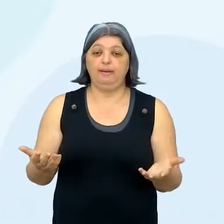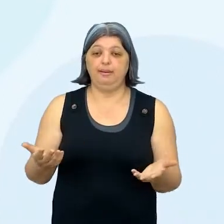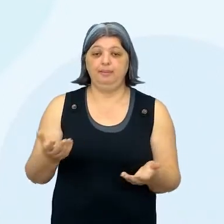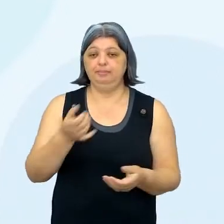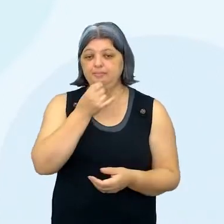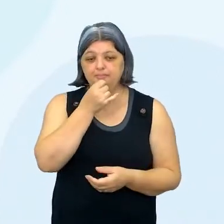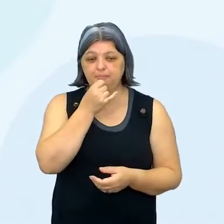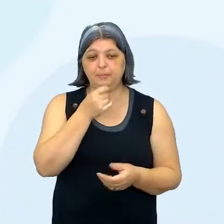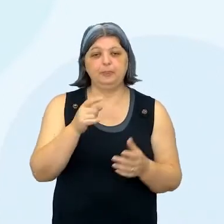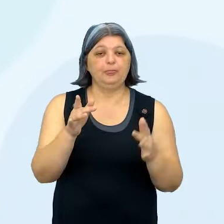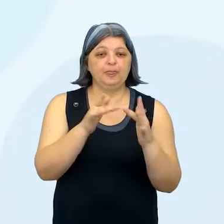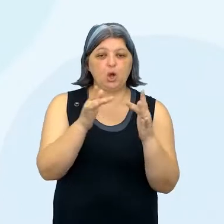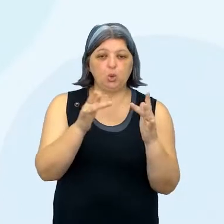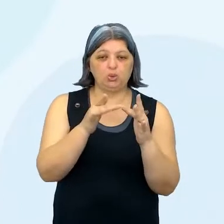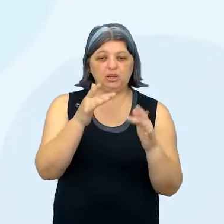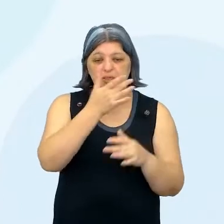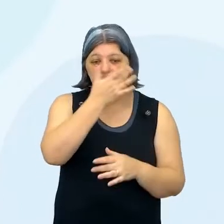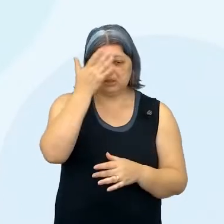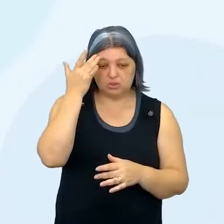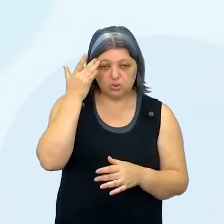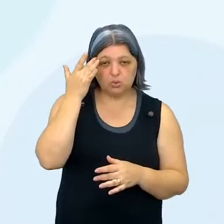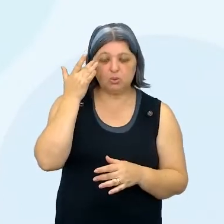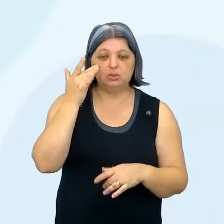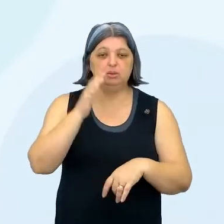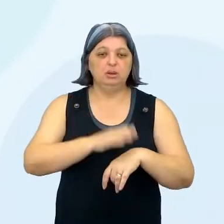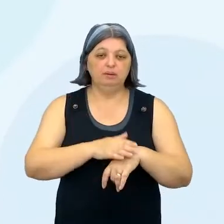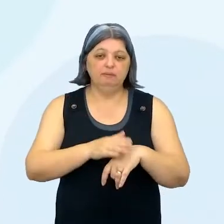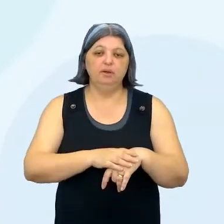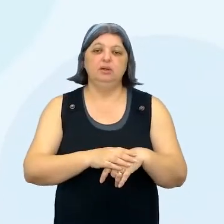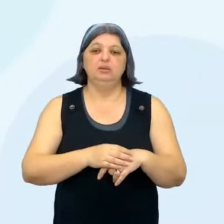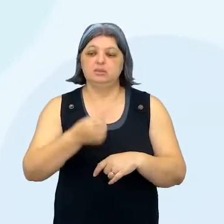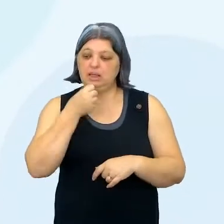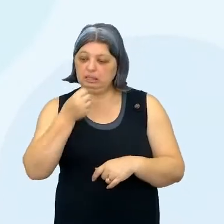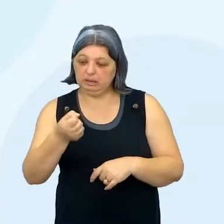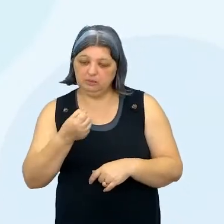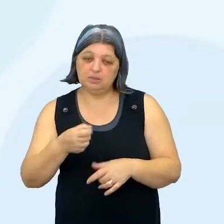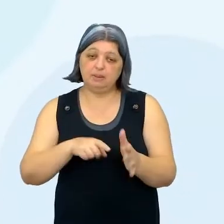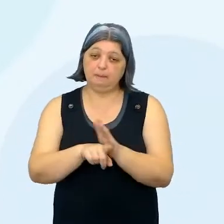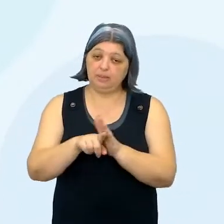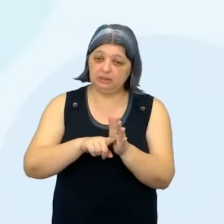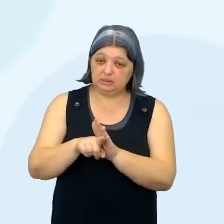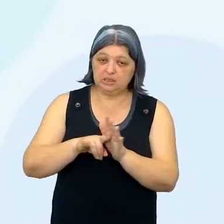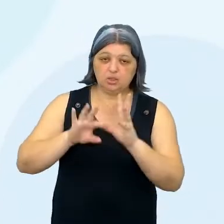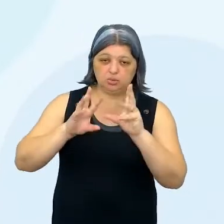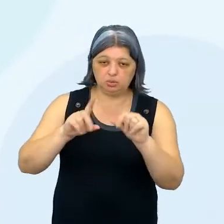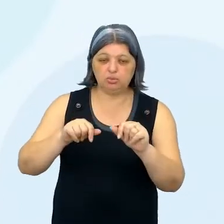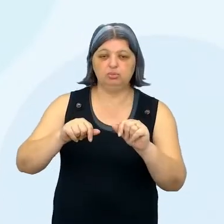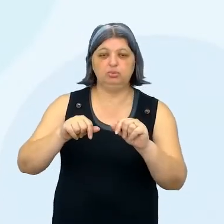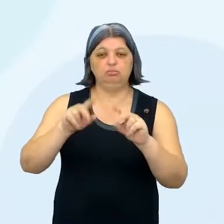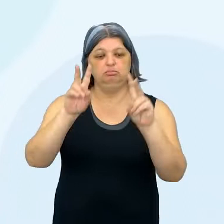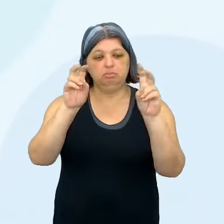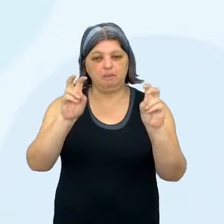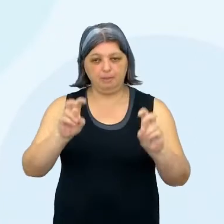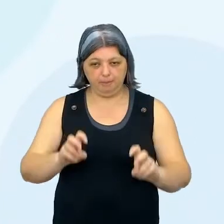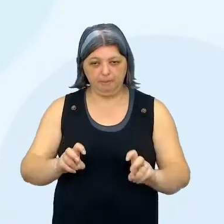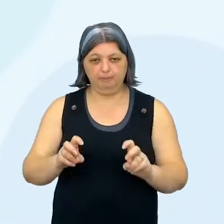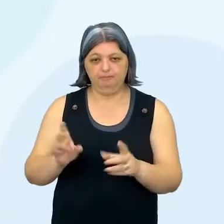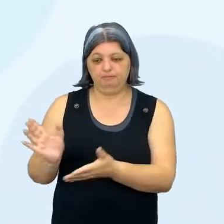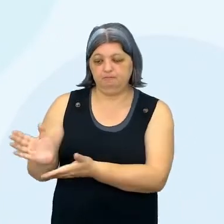vamos dizer, entro em contato com as pessoas, faço entrevista, pesquiso os dados que eu quero. Você pega tudo,